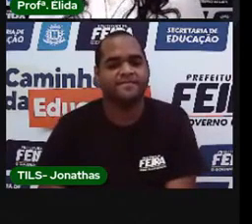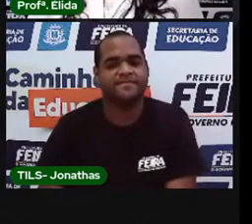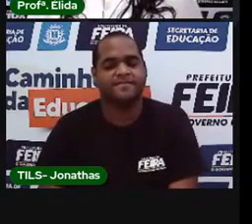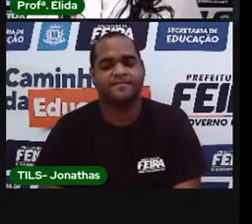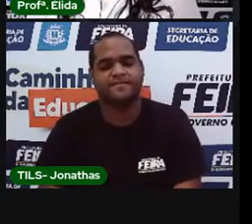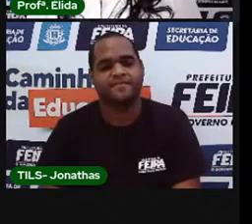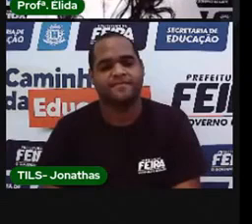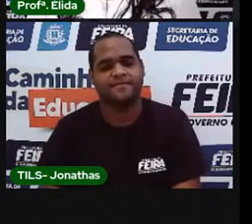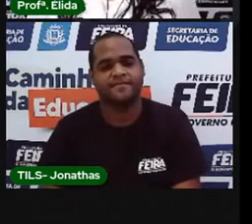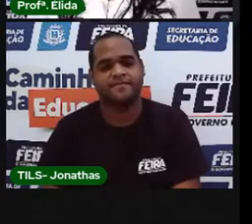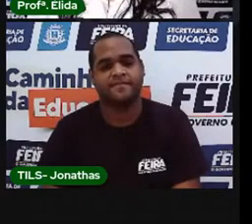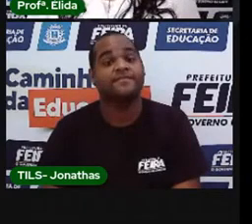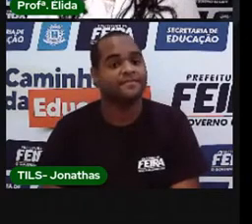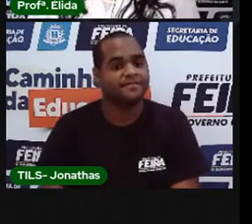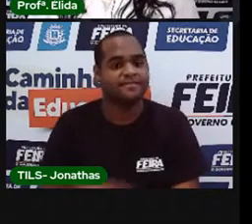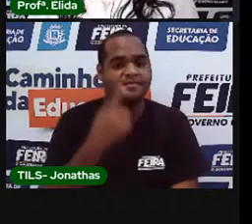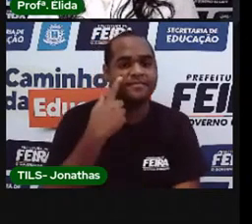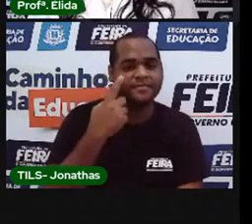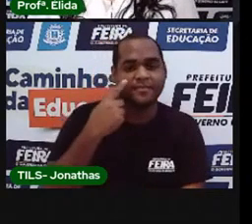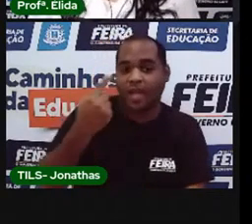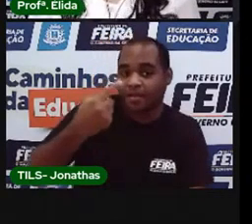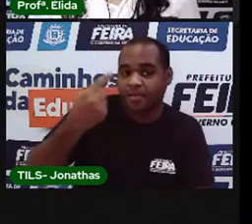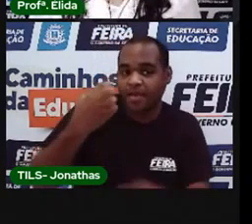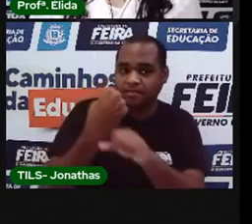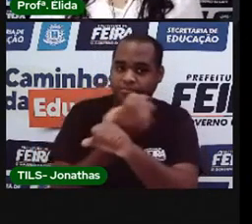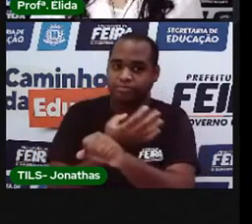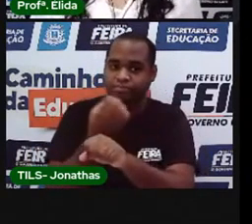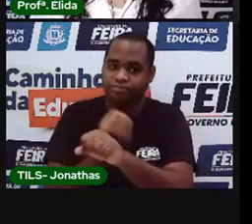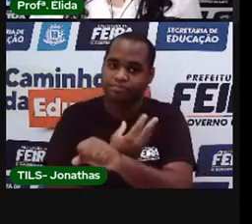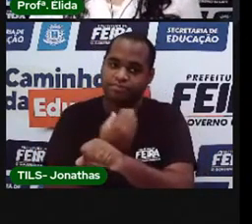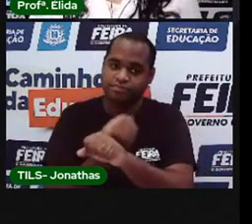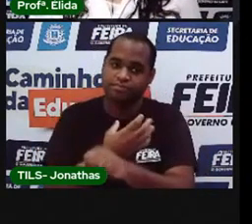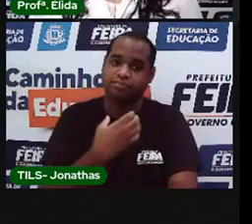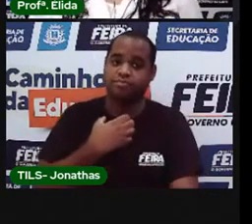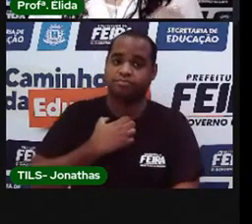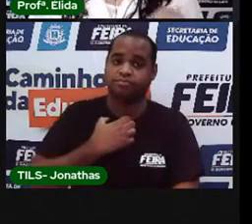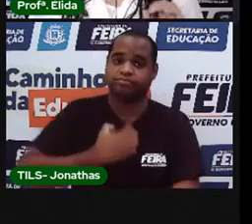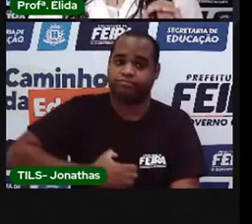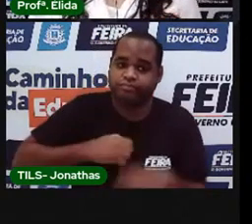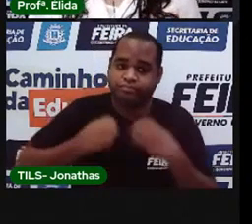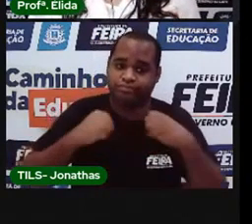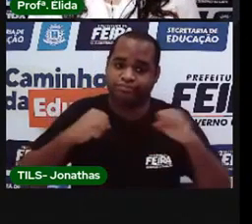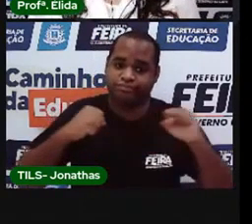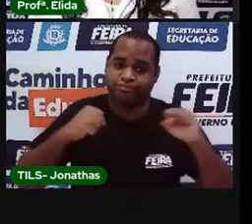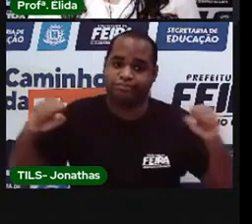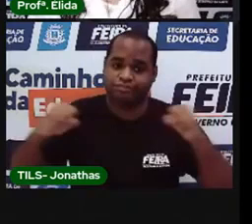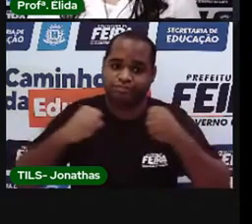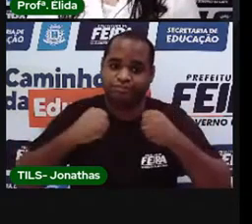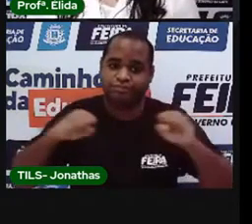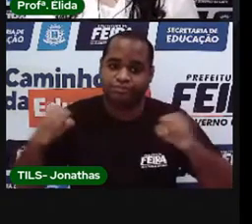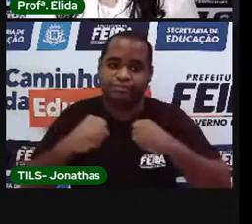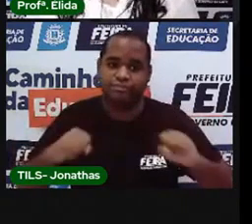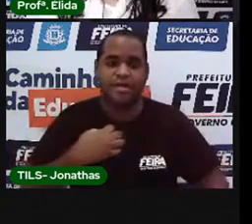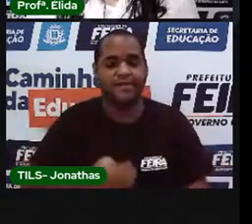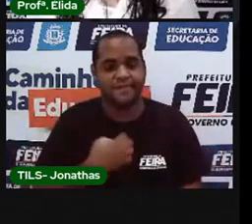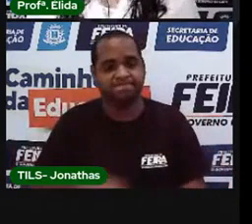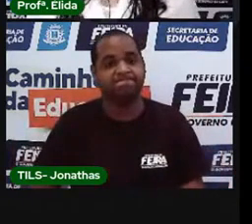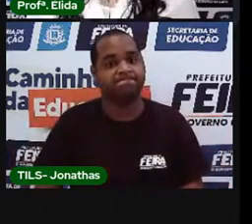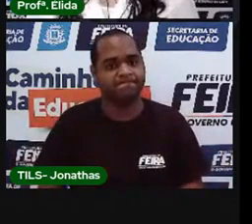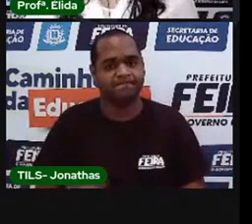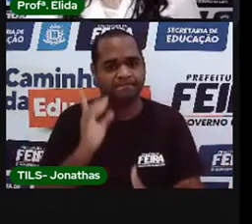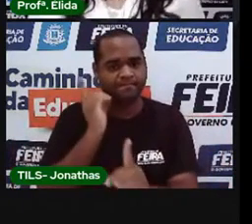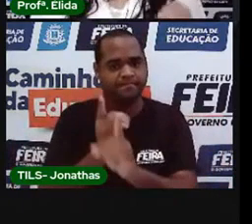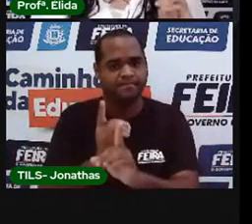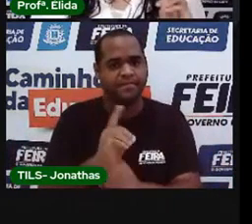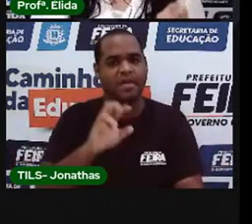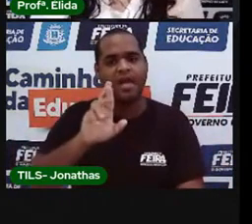Vamos ver qual é a primeira emoção. A primeira emoção é a raiva. Encontrar